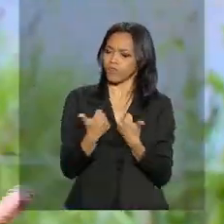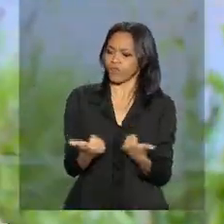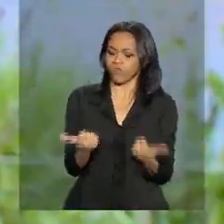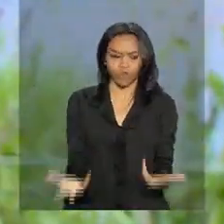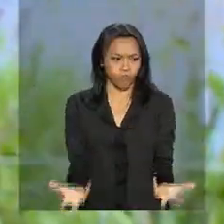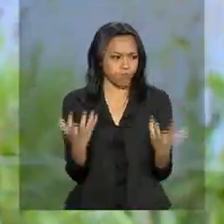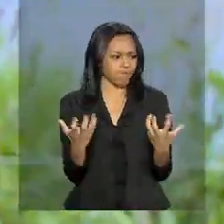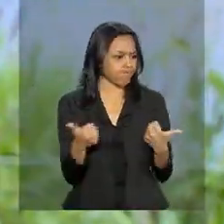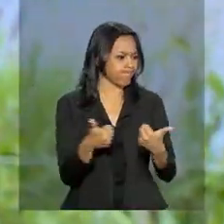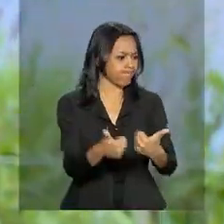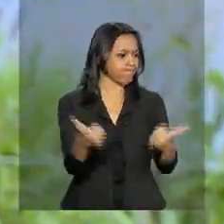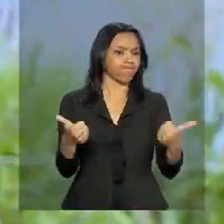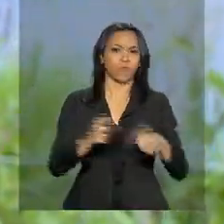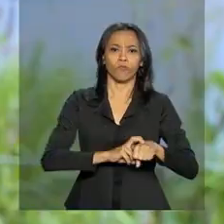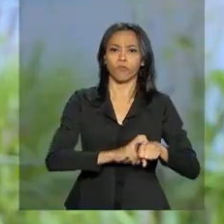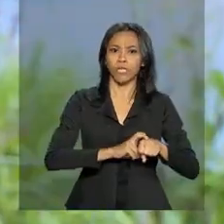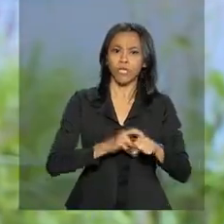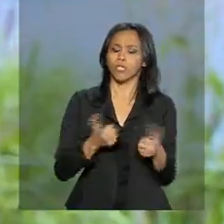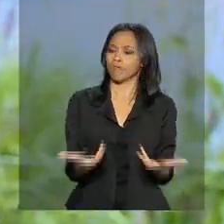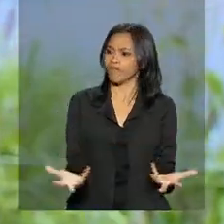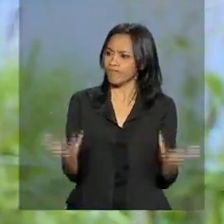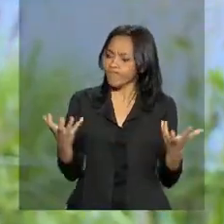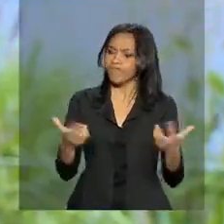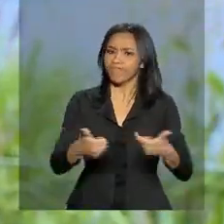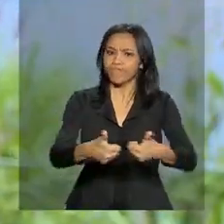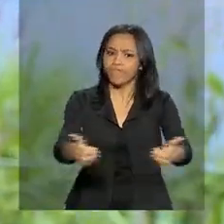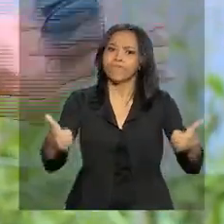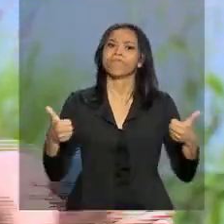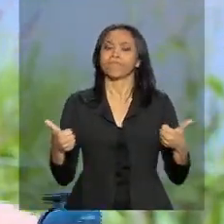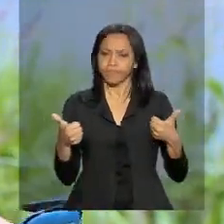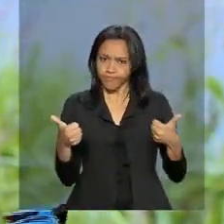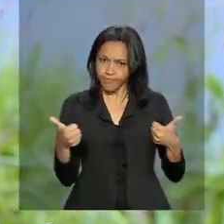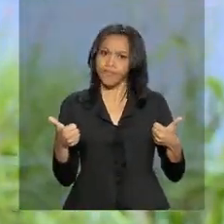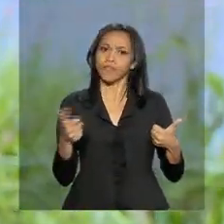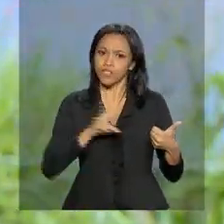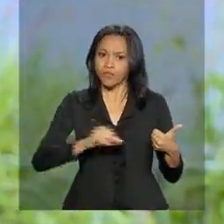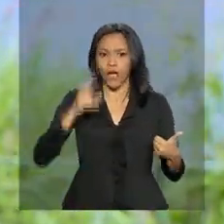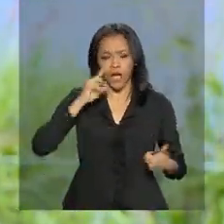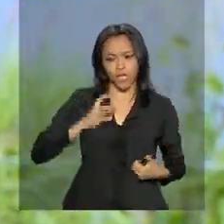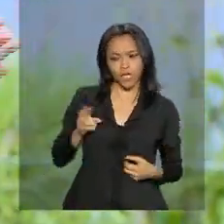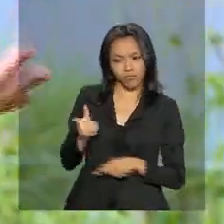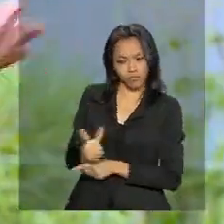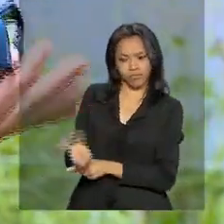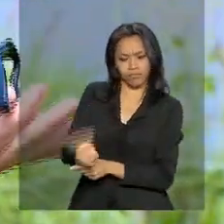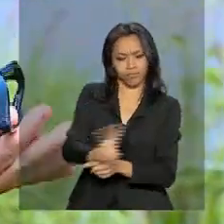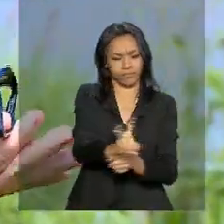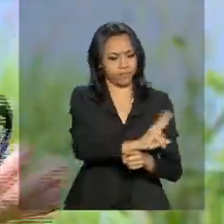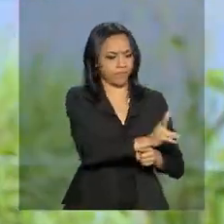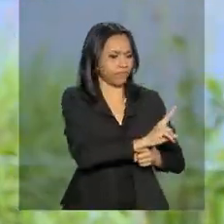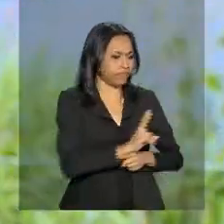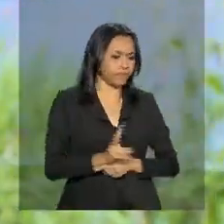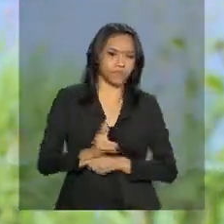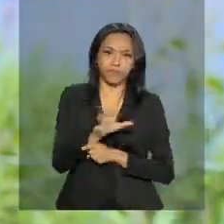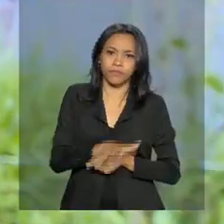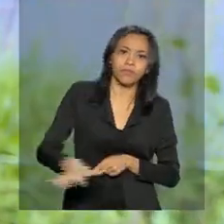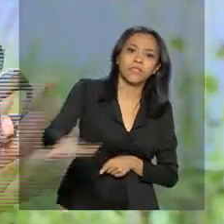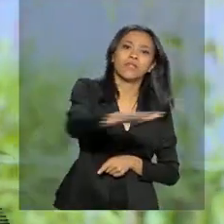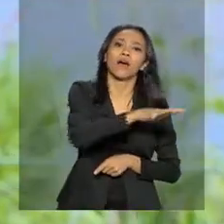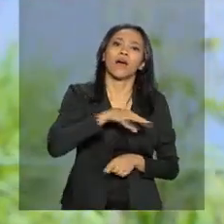vigorosa, vibrante. Então, lógico que a gente vai acompanhar o desenvolvimento dessas plantas,